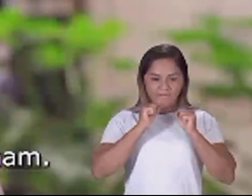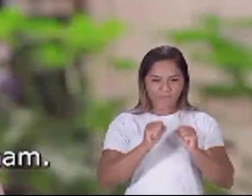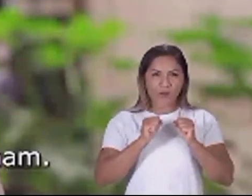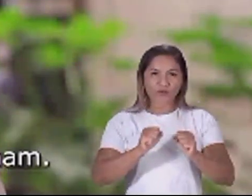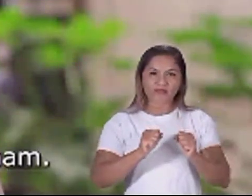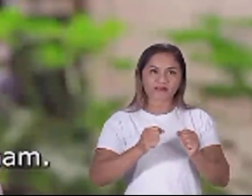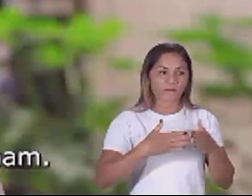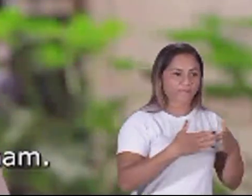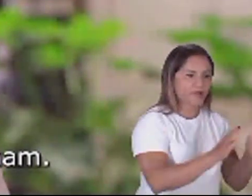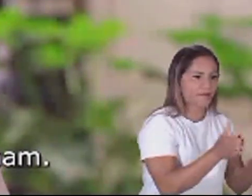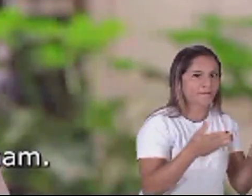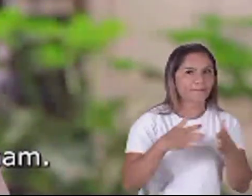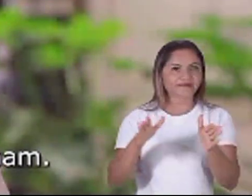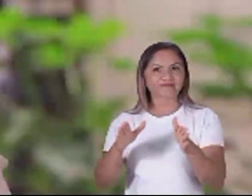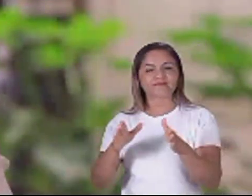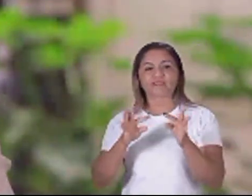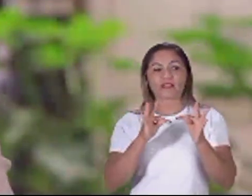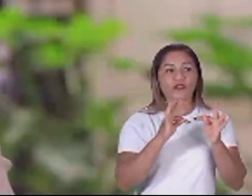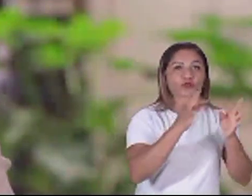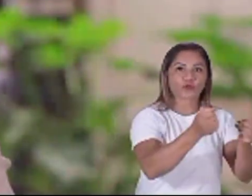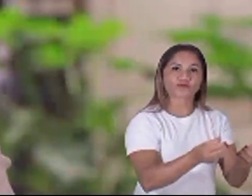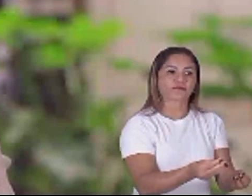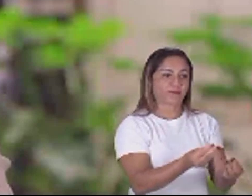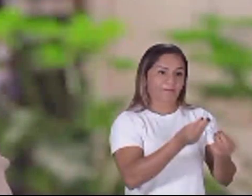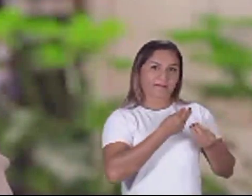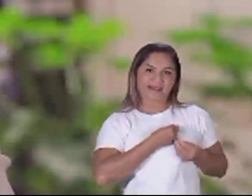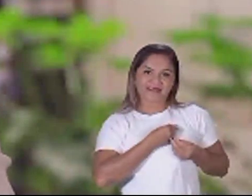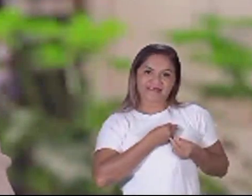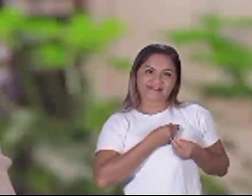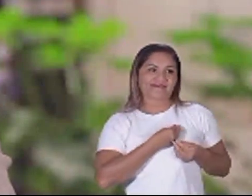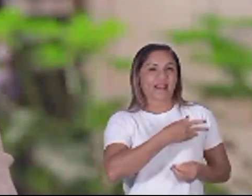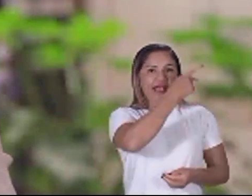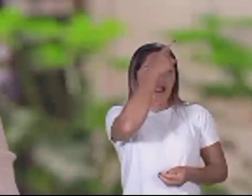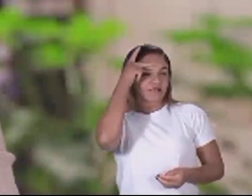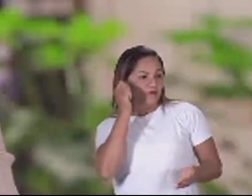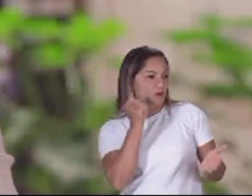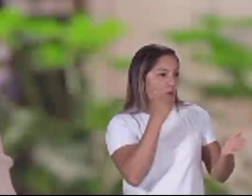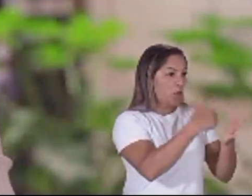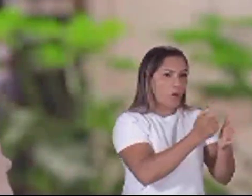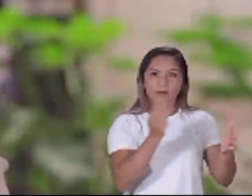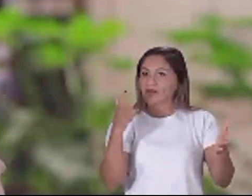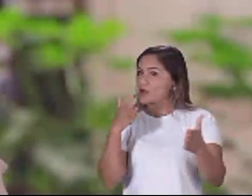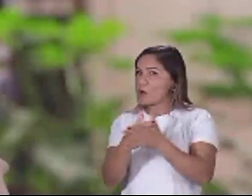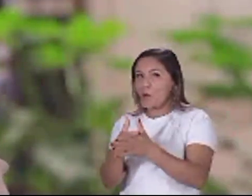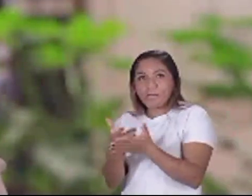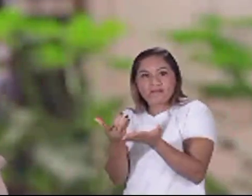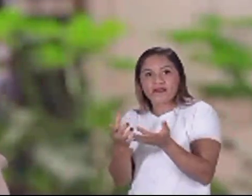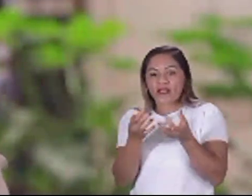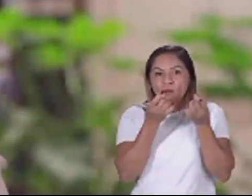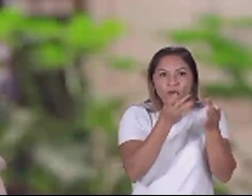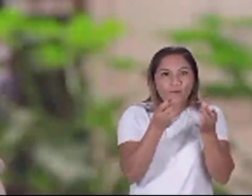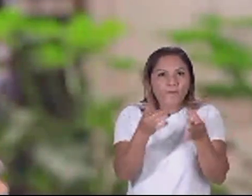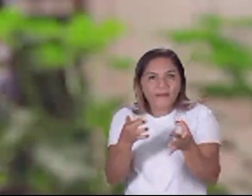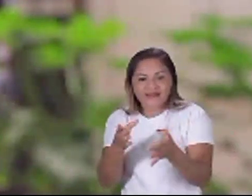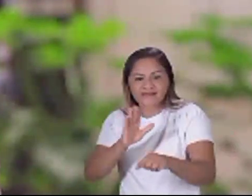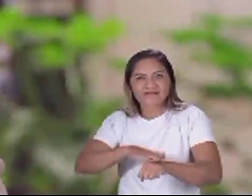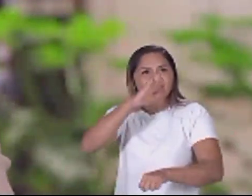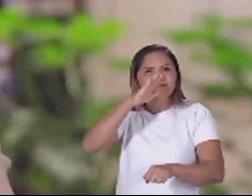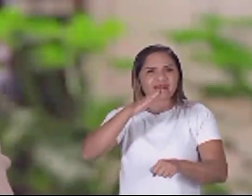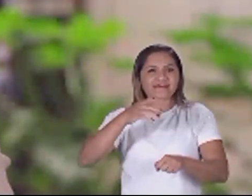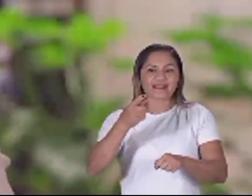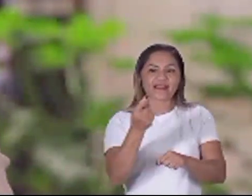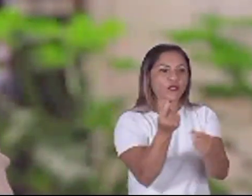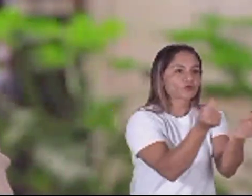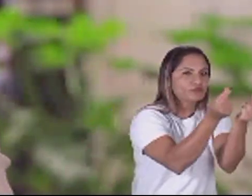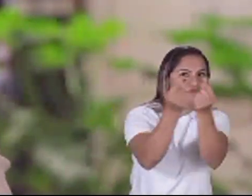vontade todos ganham as pessoas podem consumir e comprar um pouco mais o comércio vende mais e o dinheiro circula na